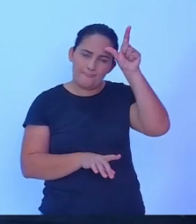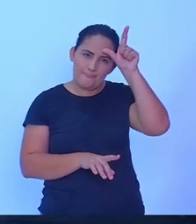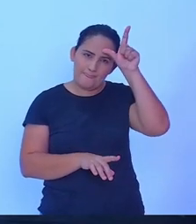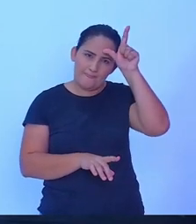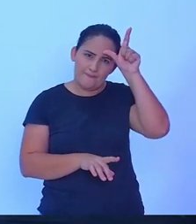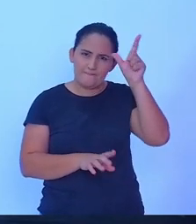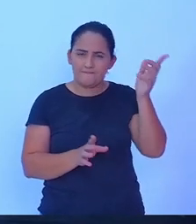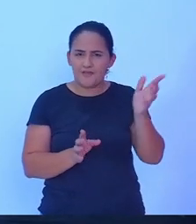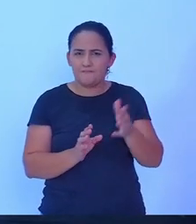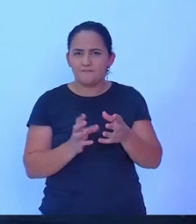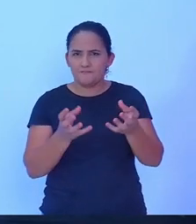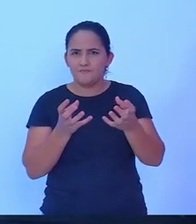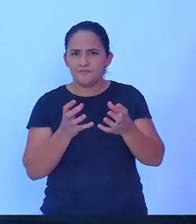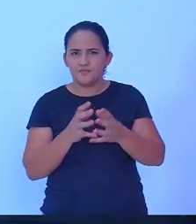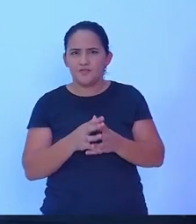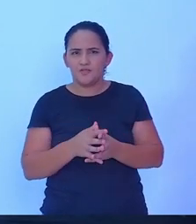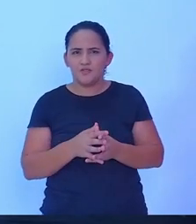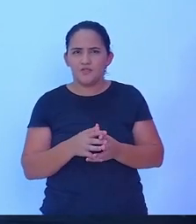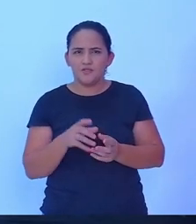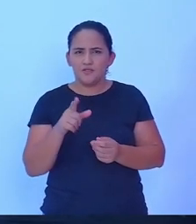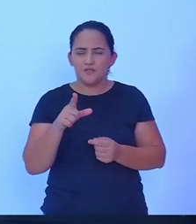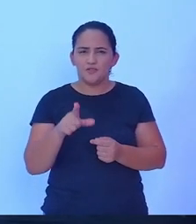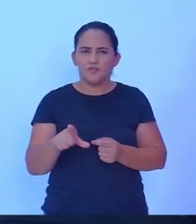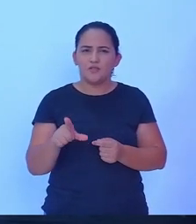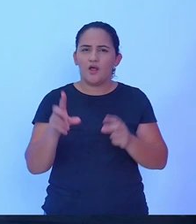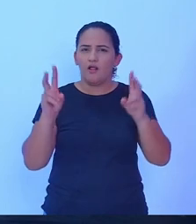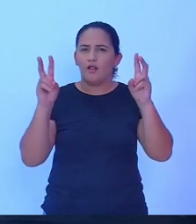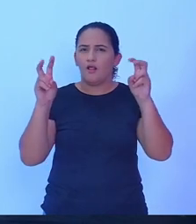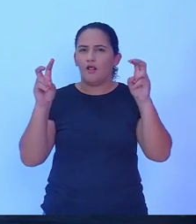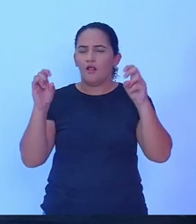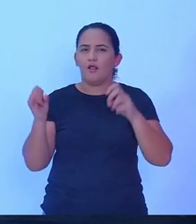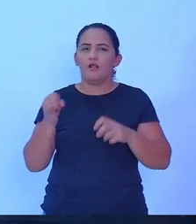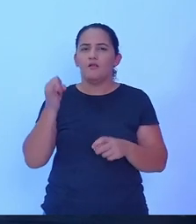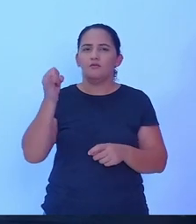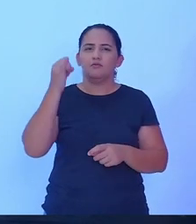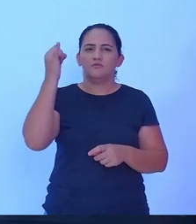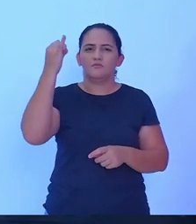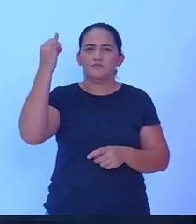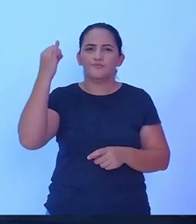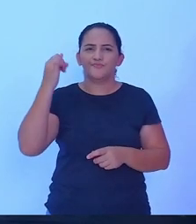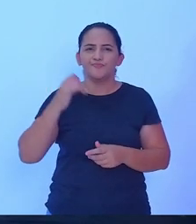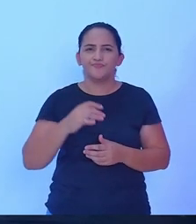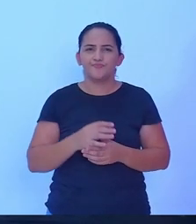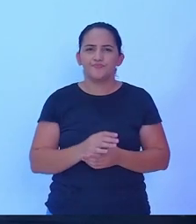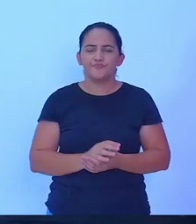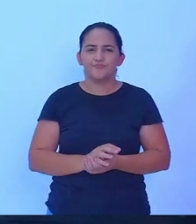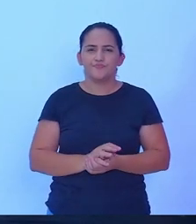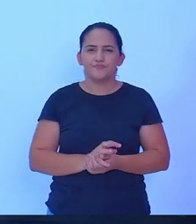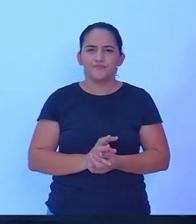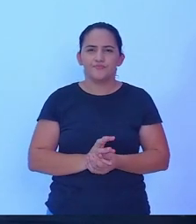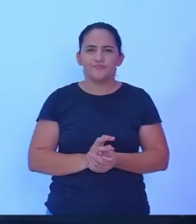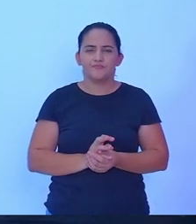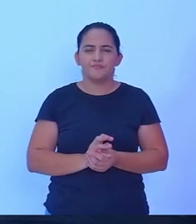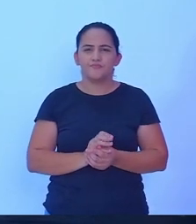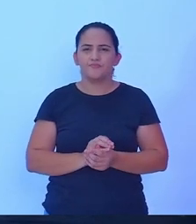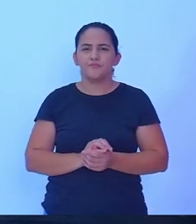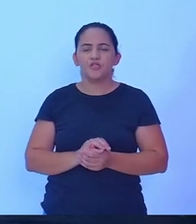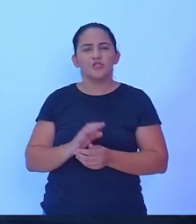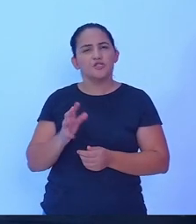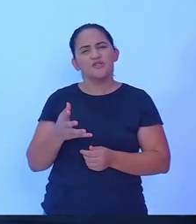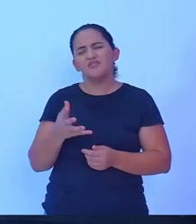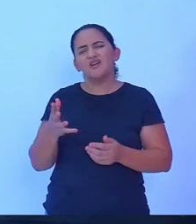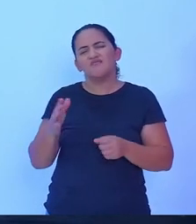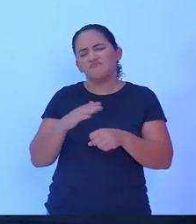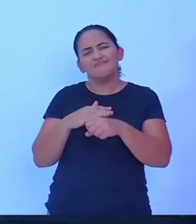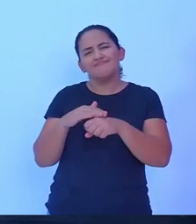adentrar mais uma vez um tema muito importante que no qual temos já falado aqui, mas